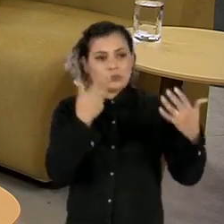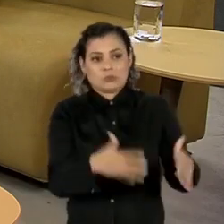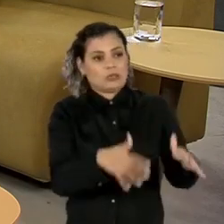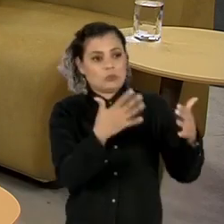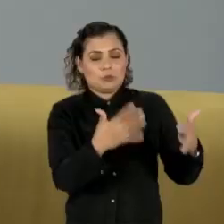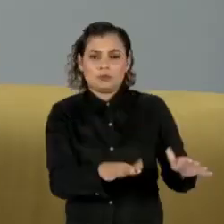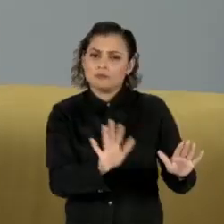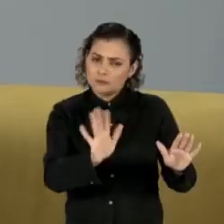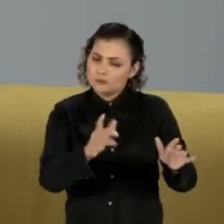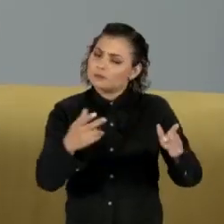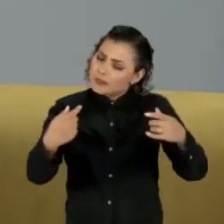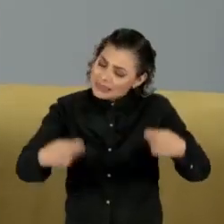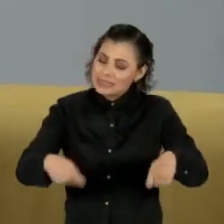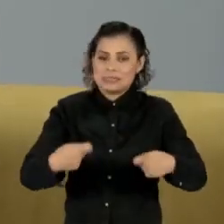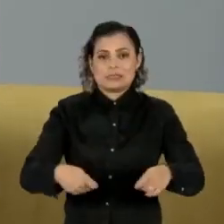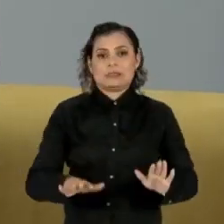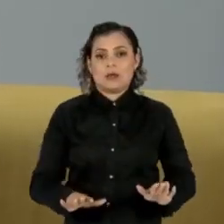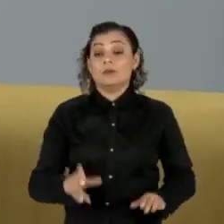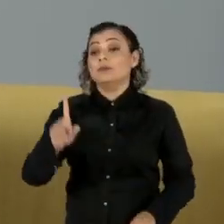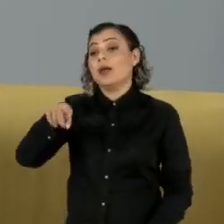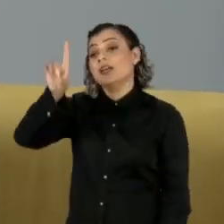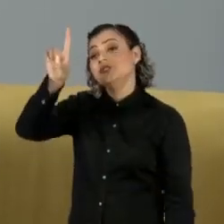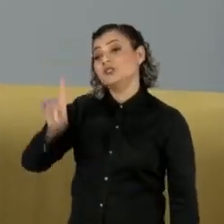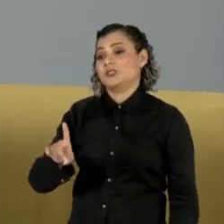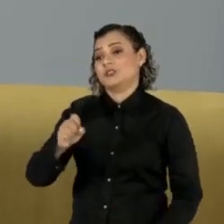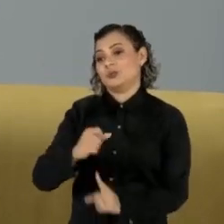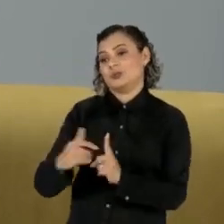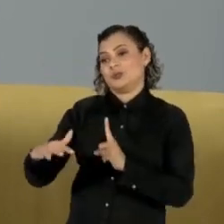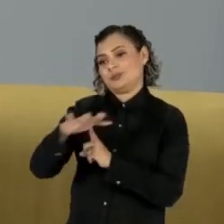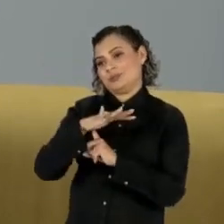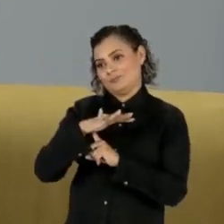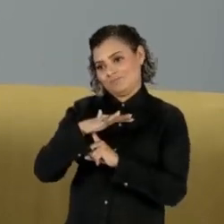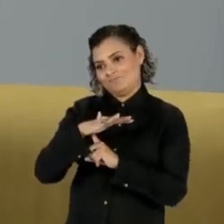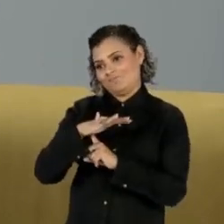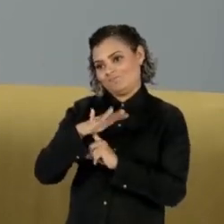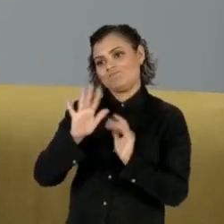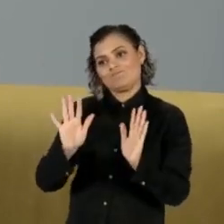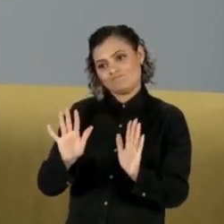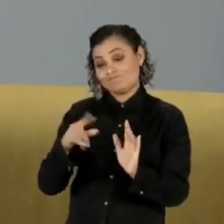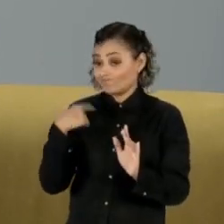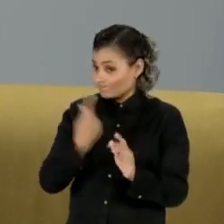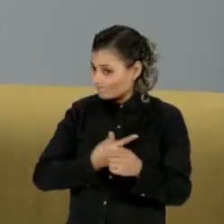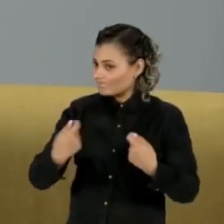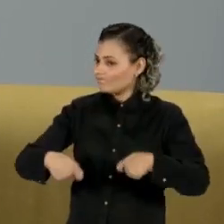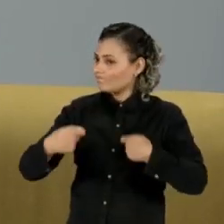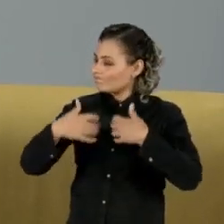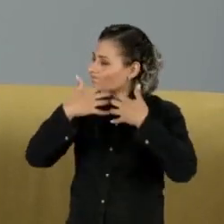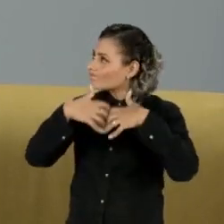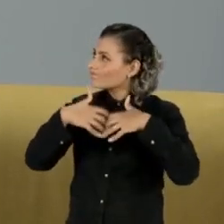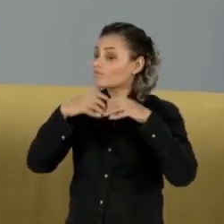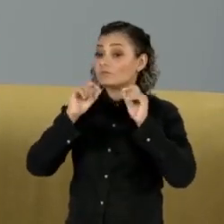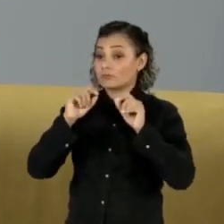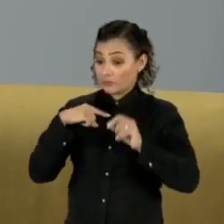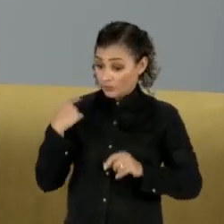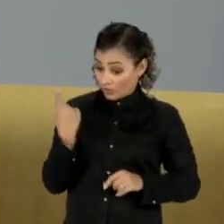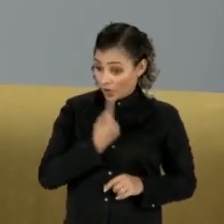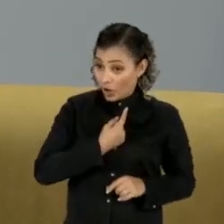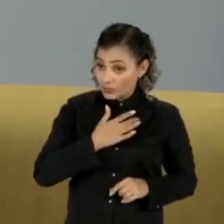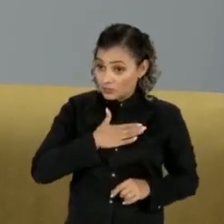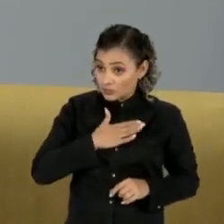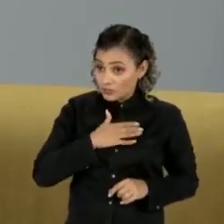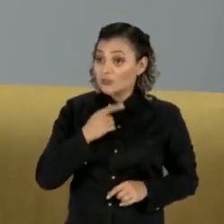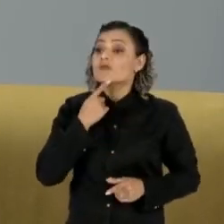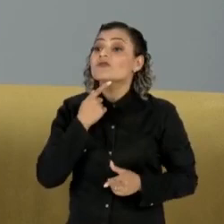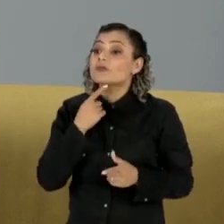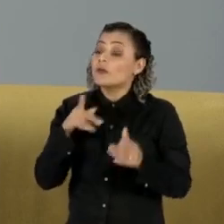Sim, até porque nós estamos falando de direitos sociais. Então, a gente precisa pensar que no nosso